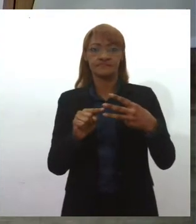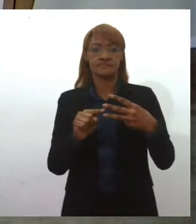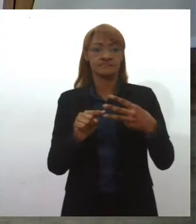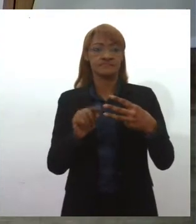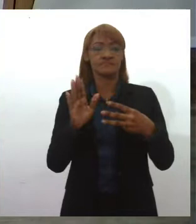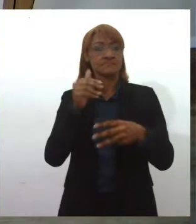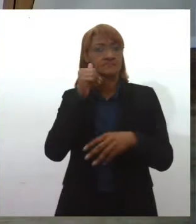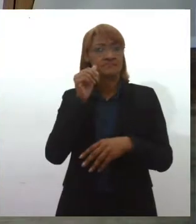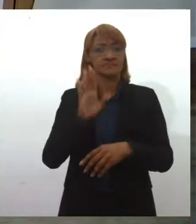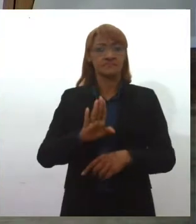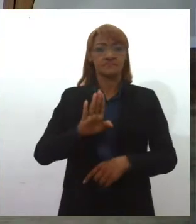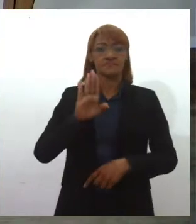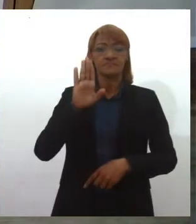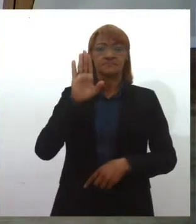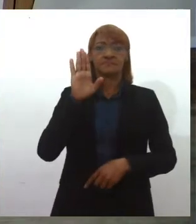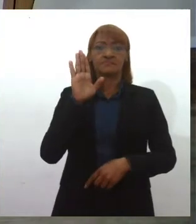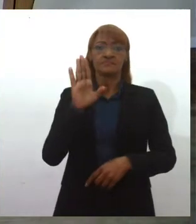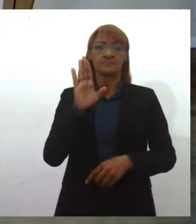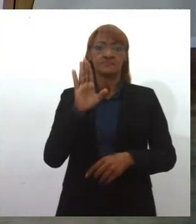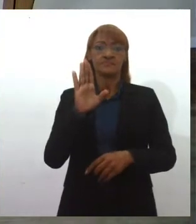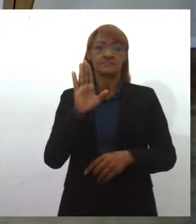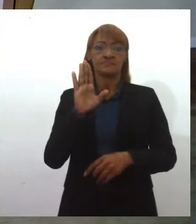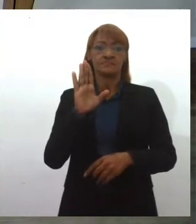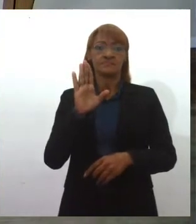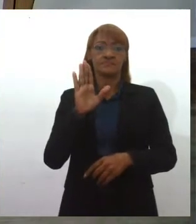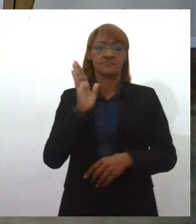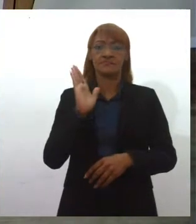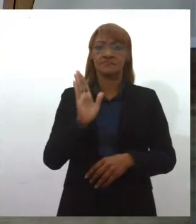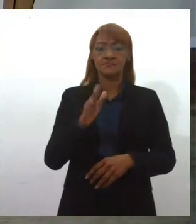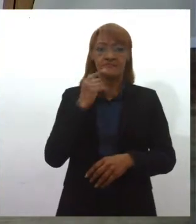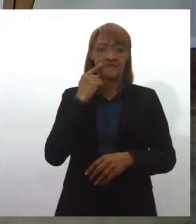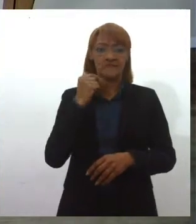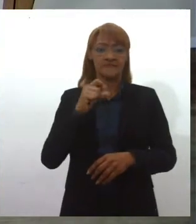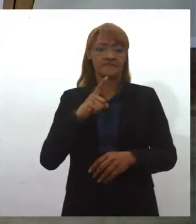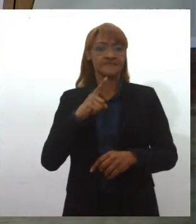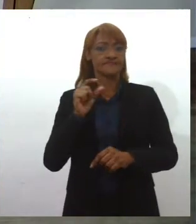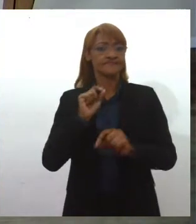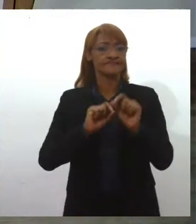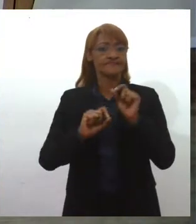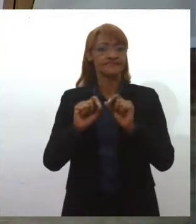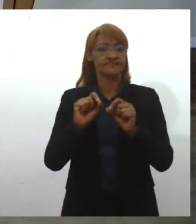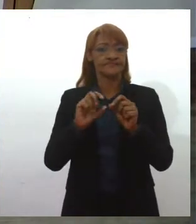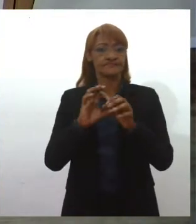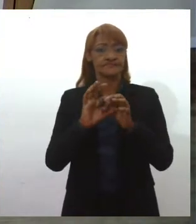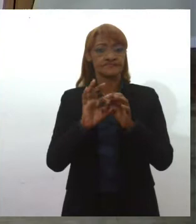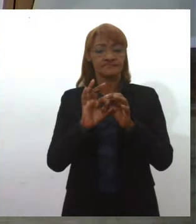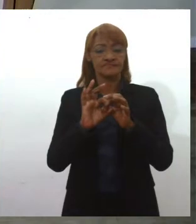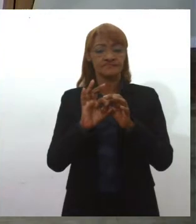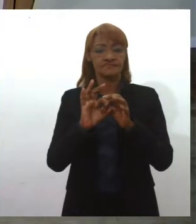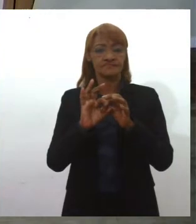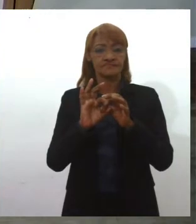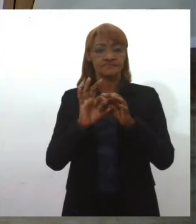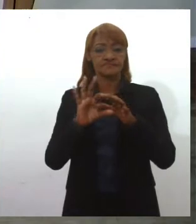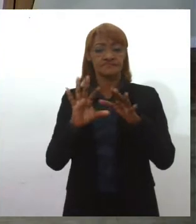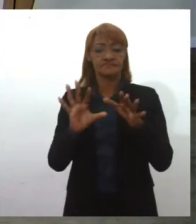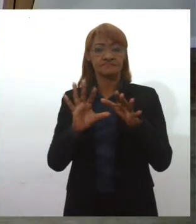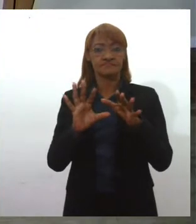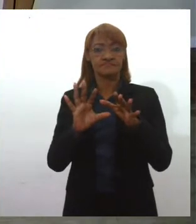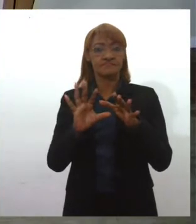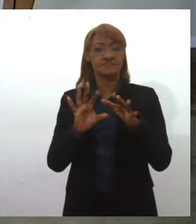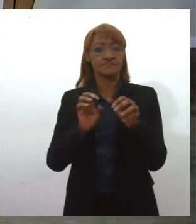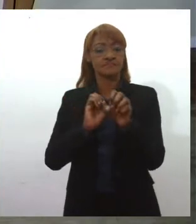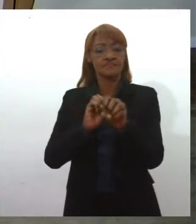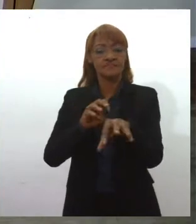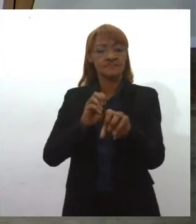Sua bandeira política era o poder revolucionário e libertador da educação para todos. Estamos